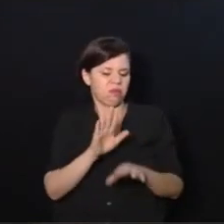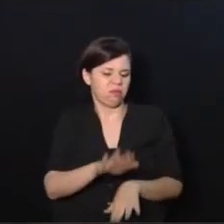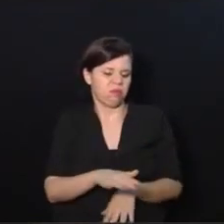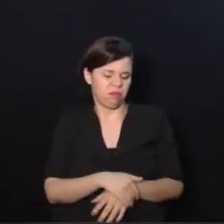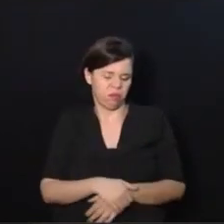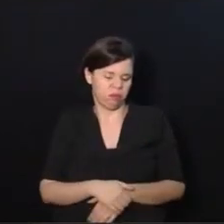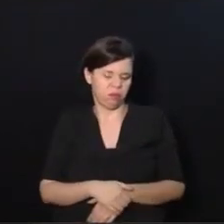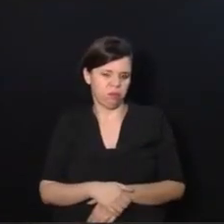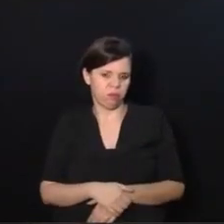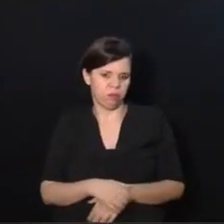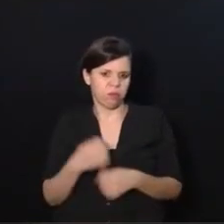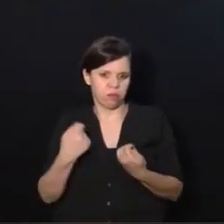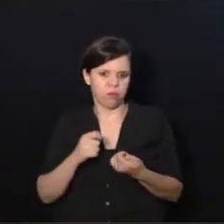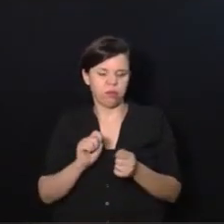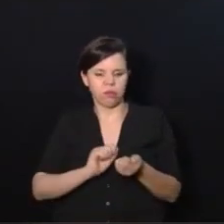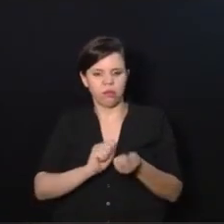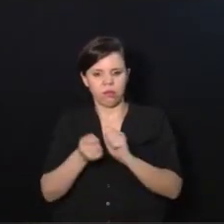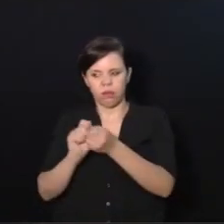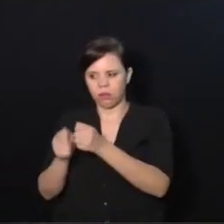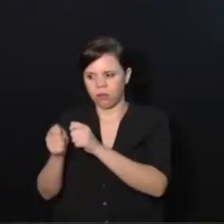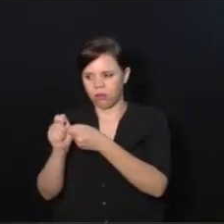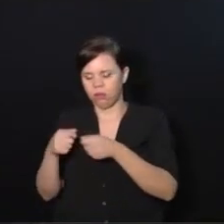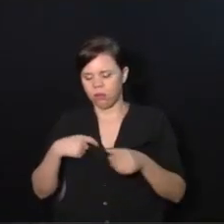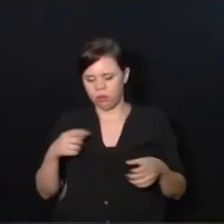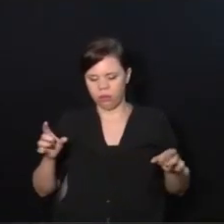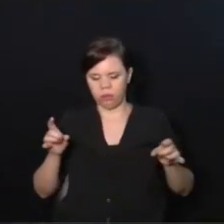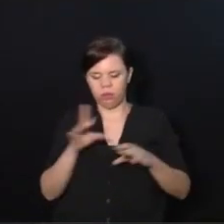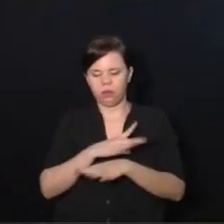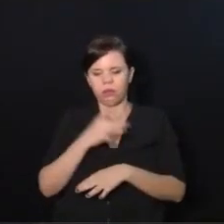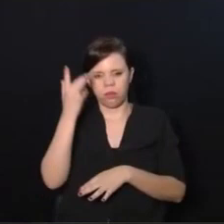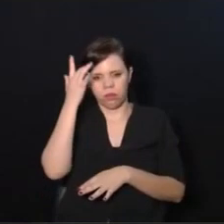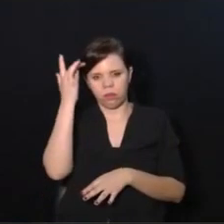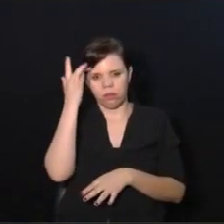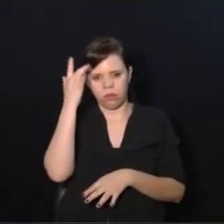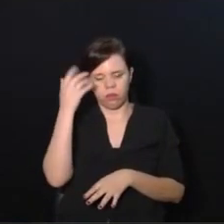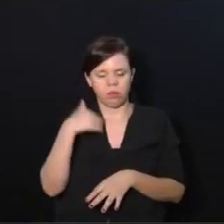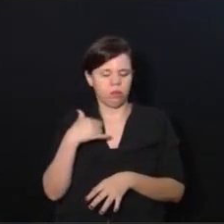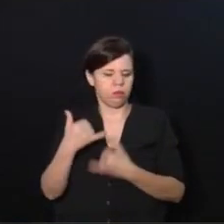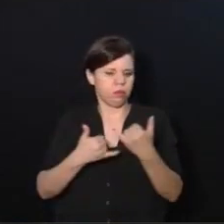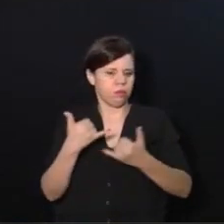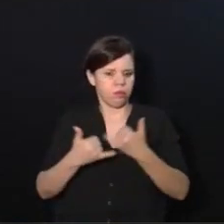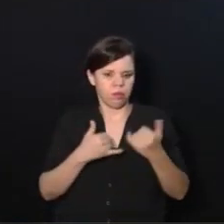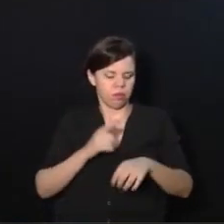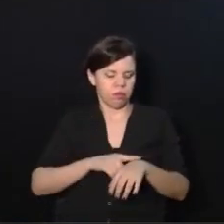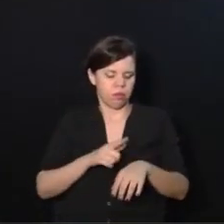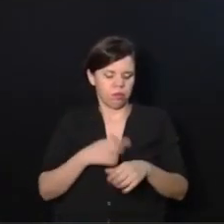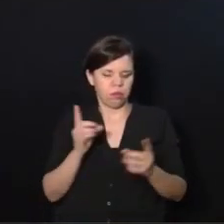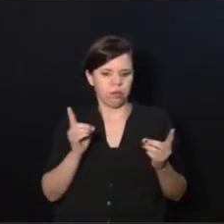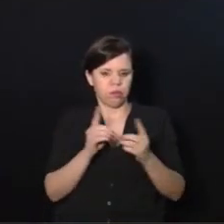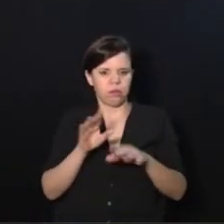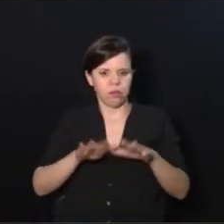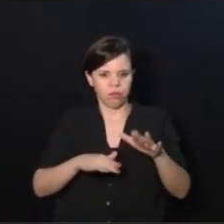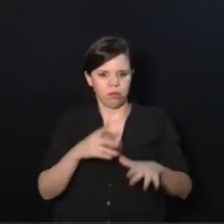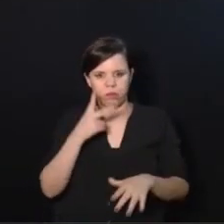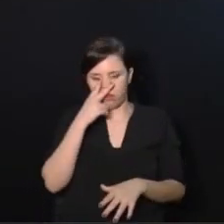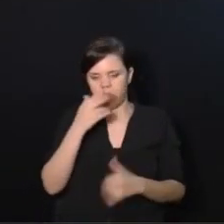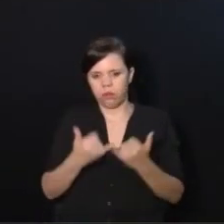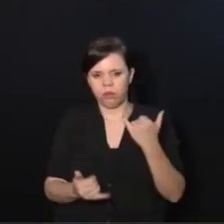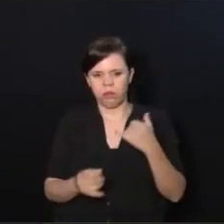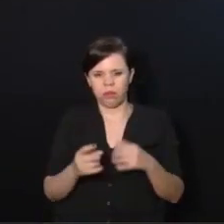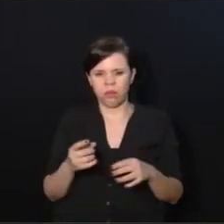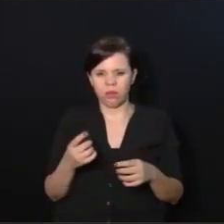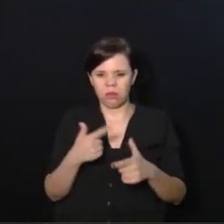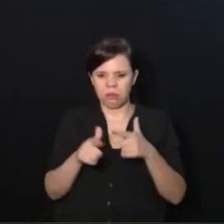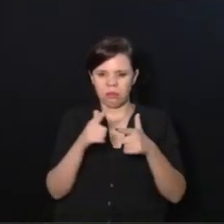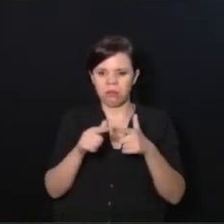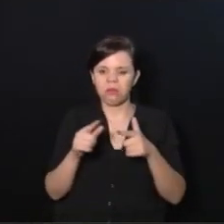fulano ele tem que ser reabilitado, ele tem que estar pronto, a gente não pode ficar brincando de passar tempo no atendimento. Eu sei que às vezes aparecem aqueles pepinos para a